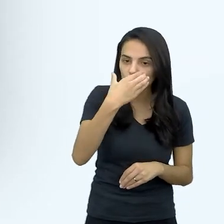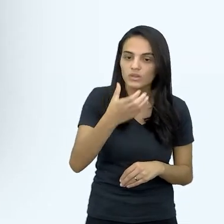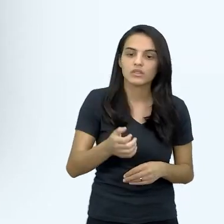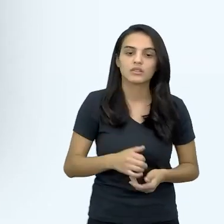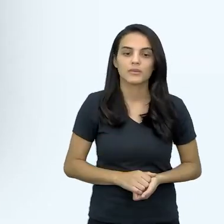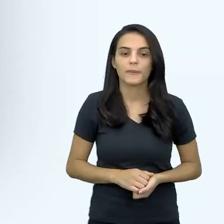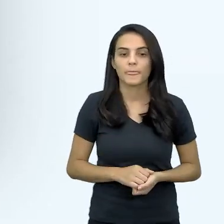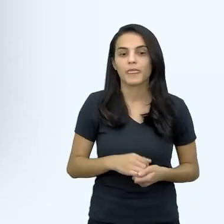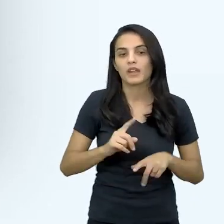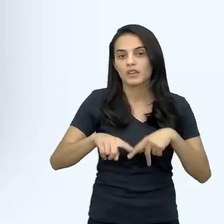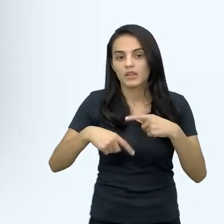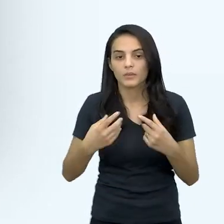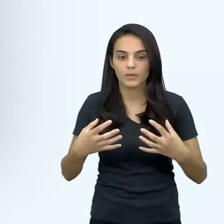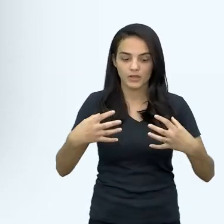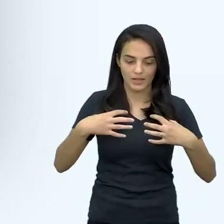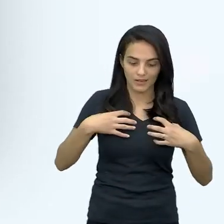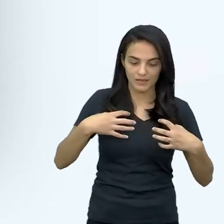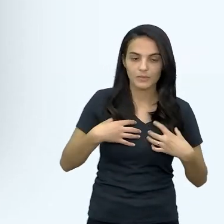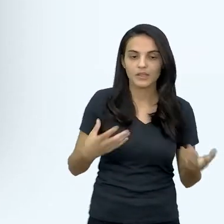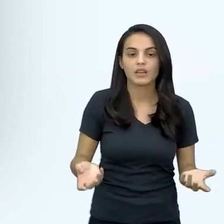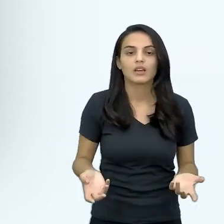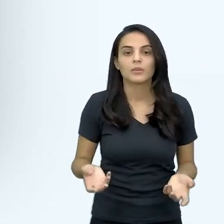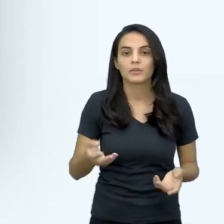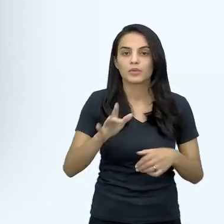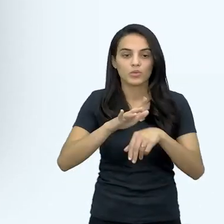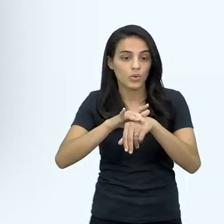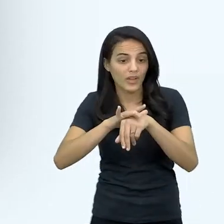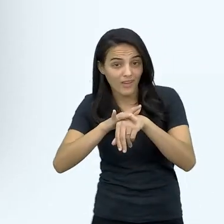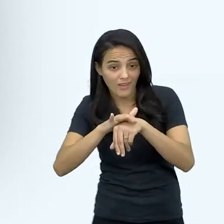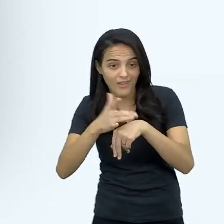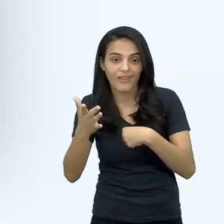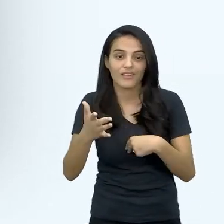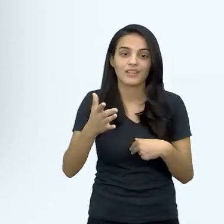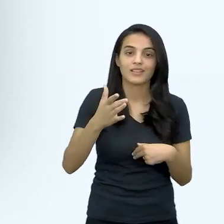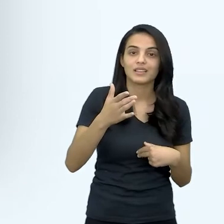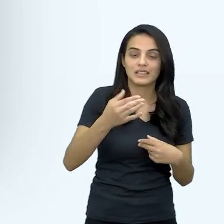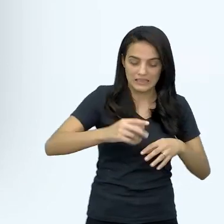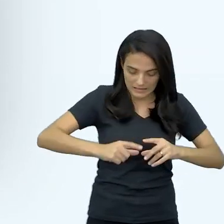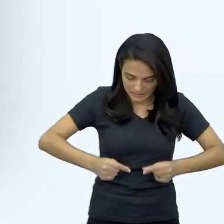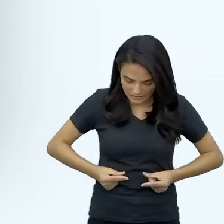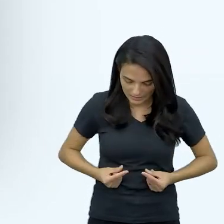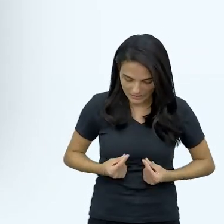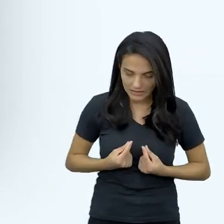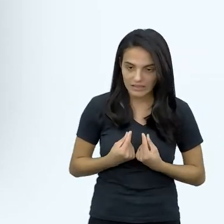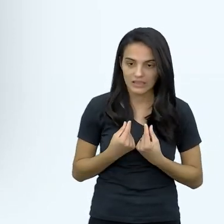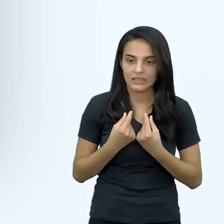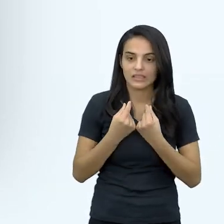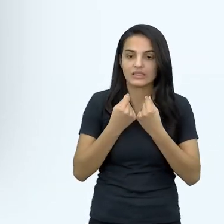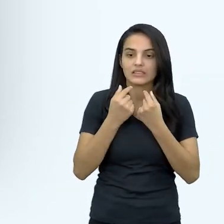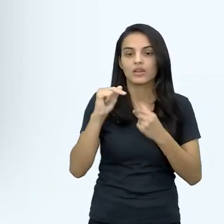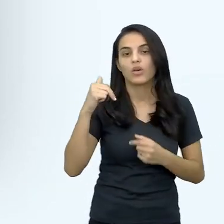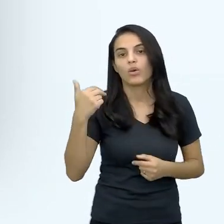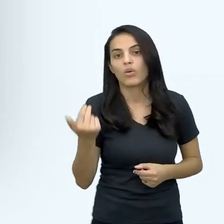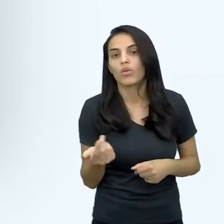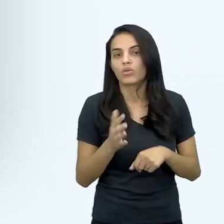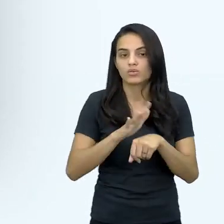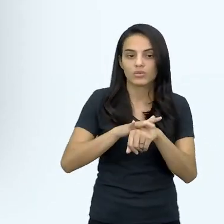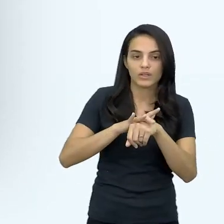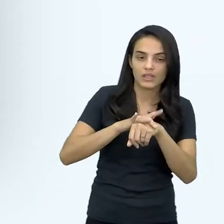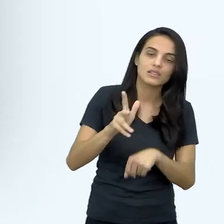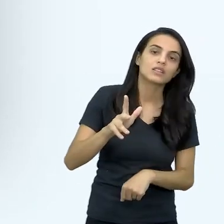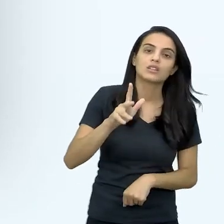depois anemias por doenças crônicas, falamos do câncer, né, doenças do fígado, ou AIDS mesmo,